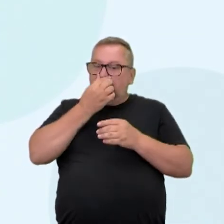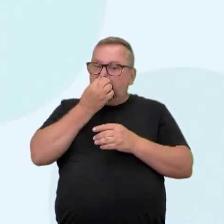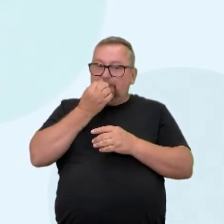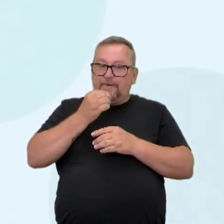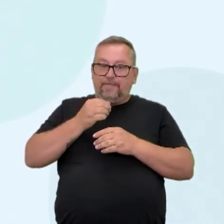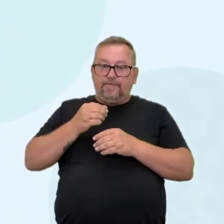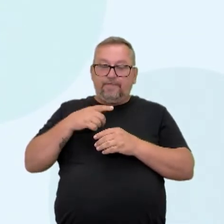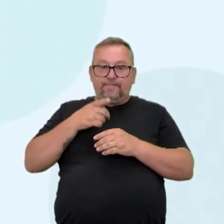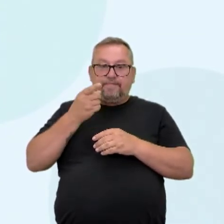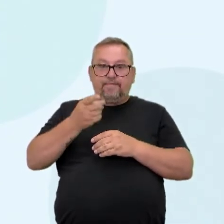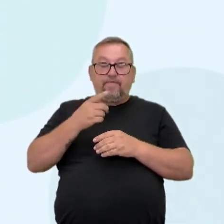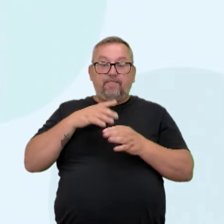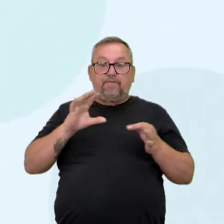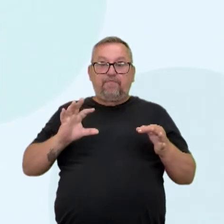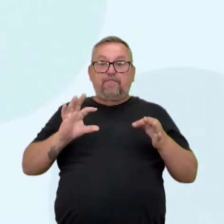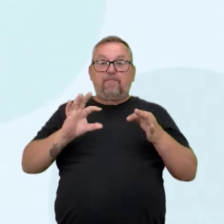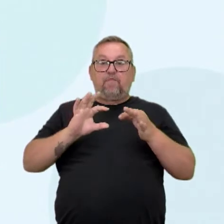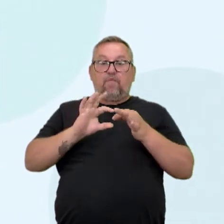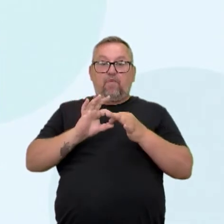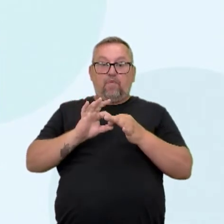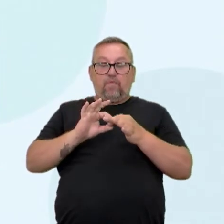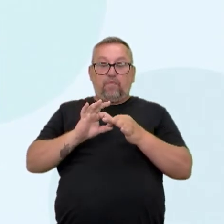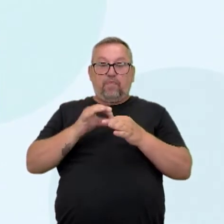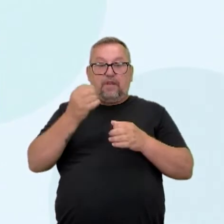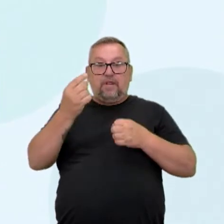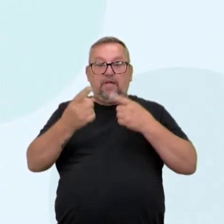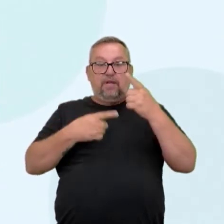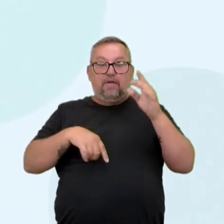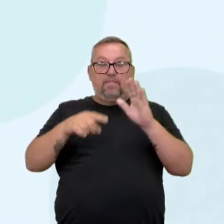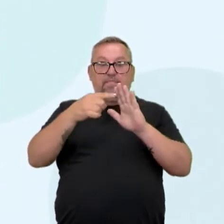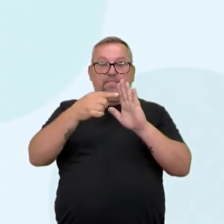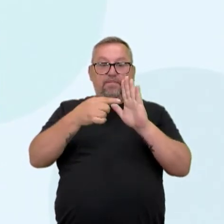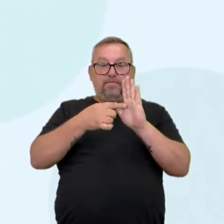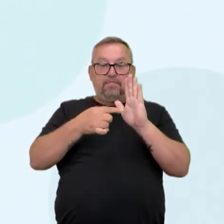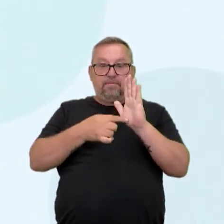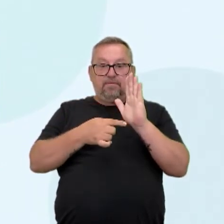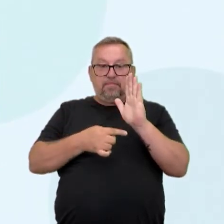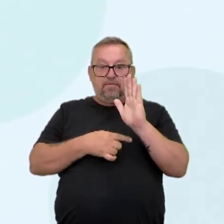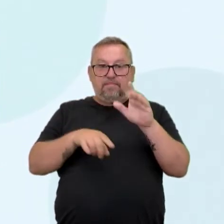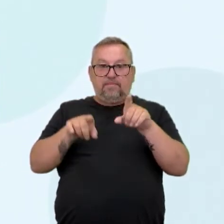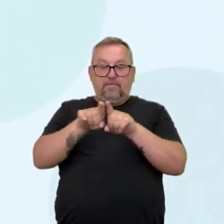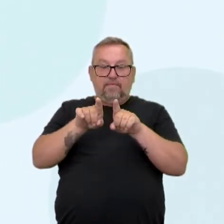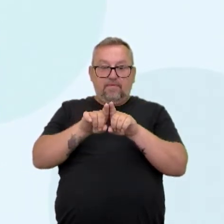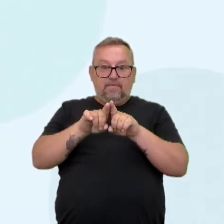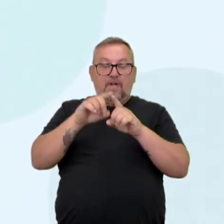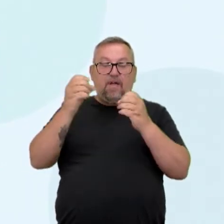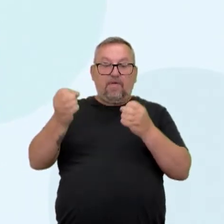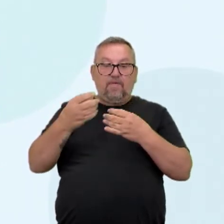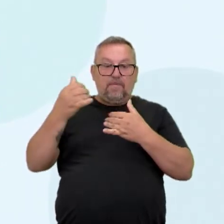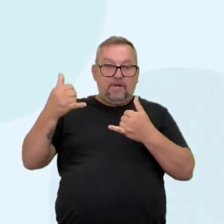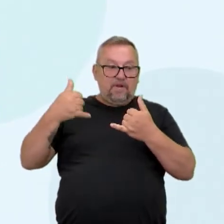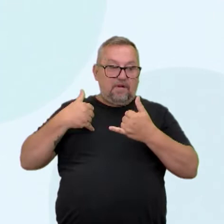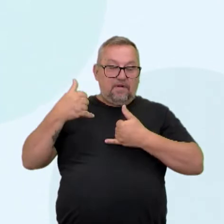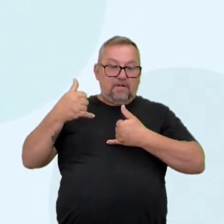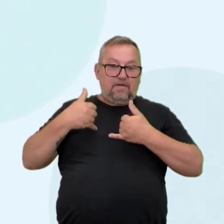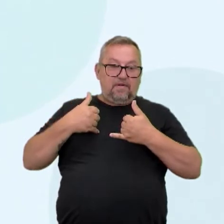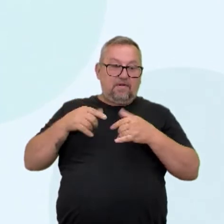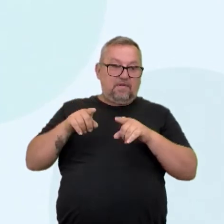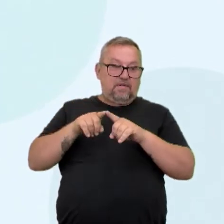As tais conexões entre os tópicos e o dado central a ser